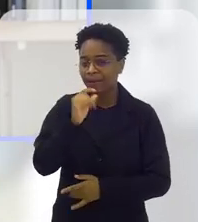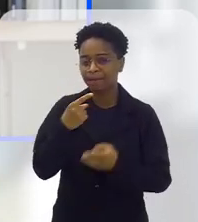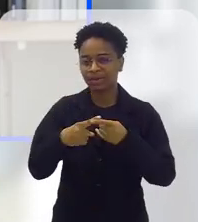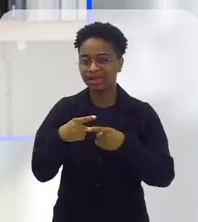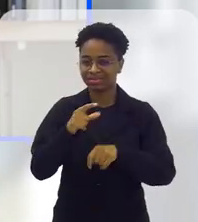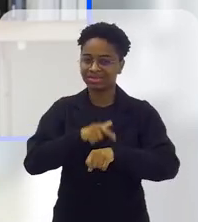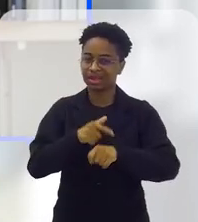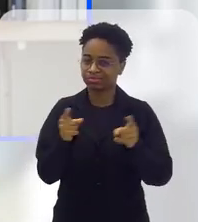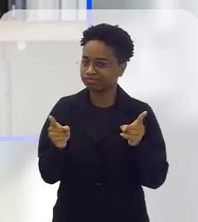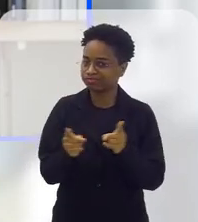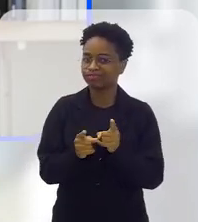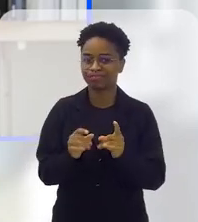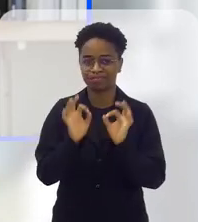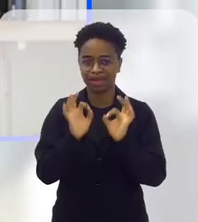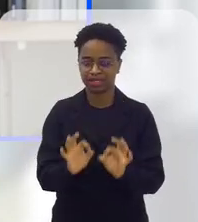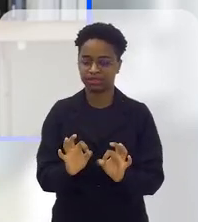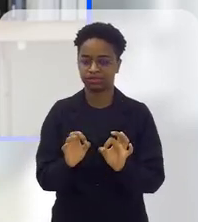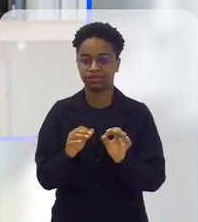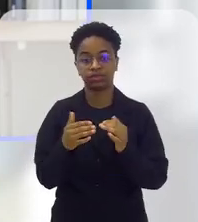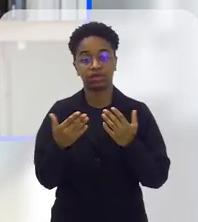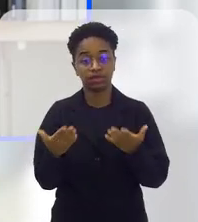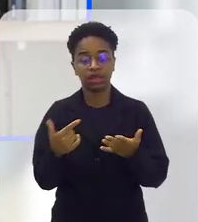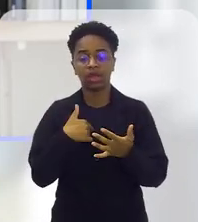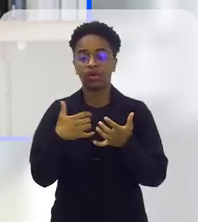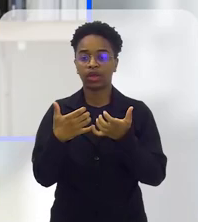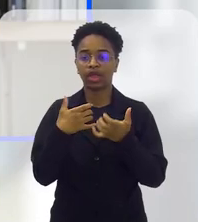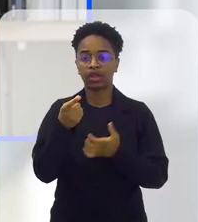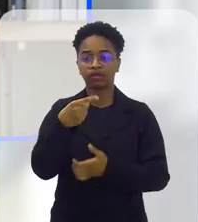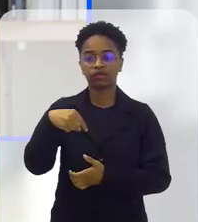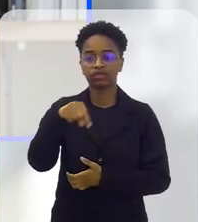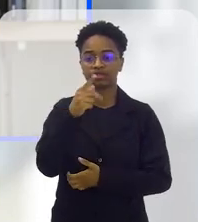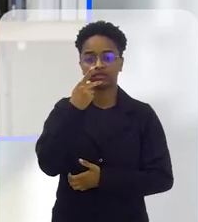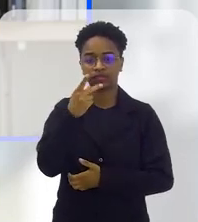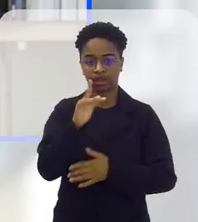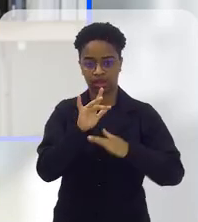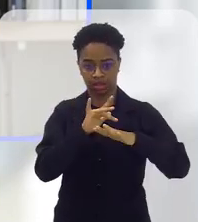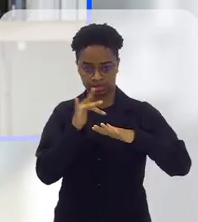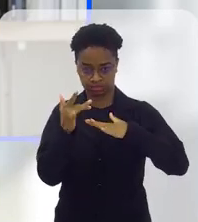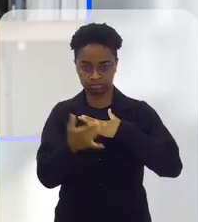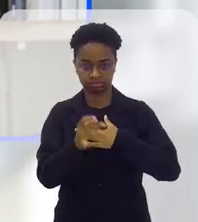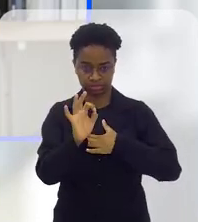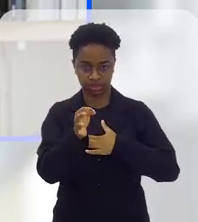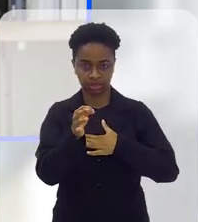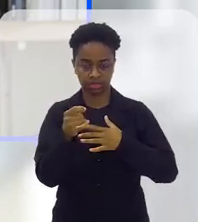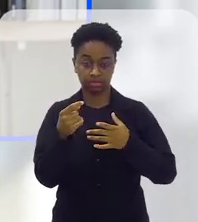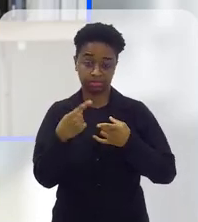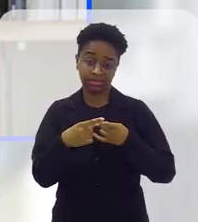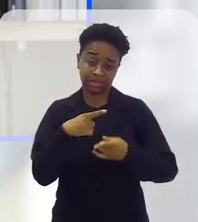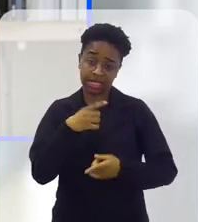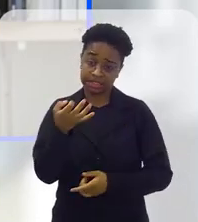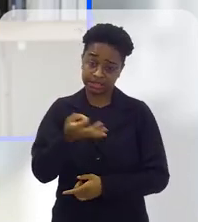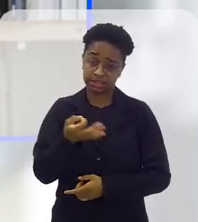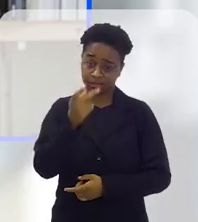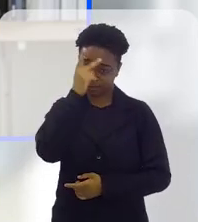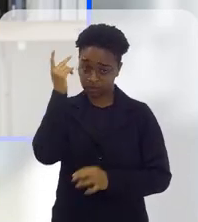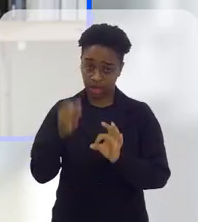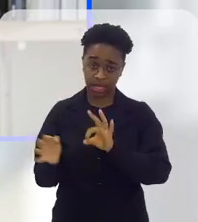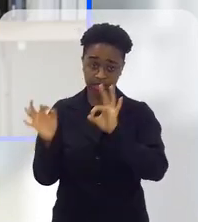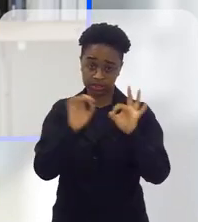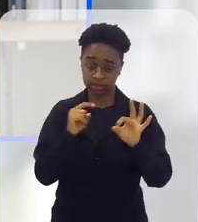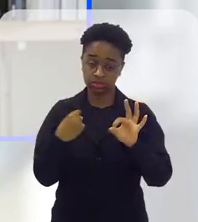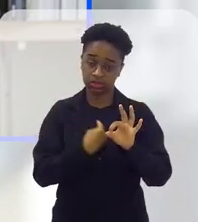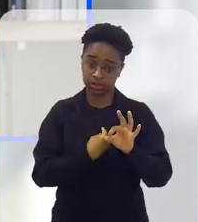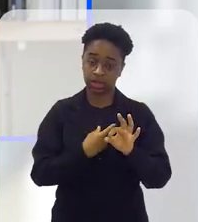Então, rapidamente, porque o nosso tempo realmente já está esgotado, gostaria que vocês falassem as redes sociais, né? Porque eu tenho certeza que